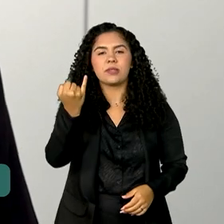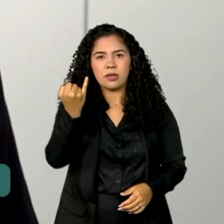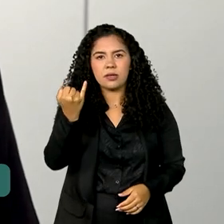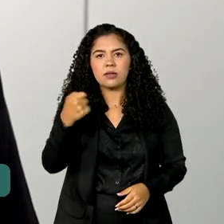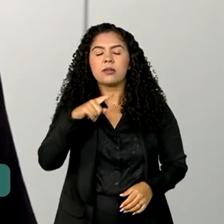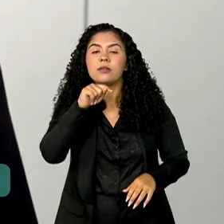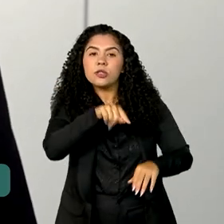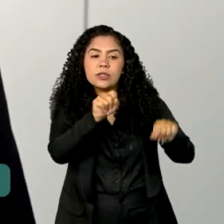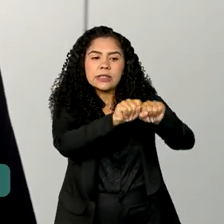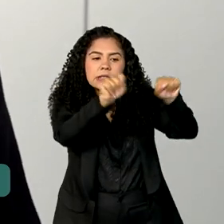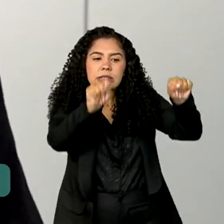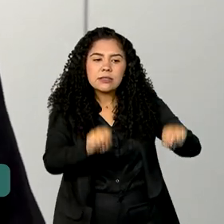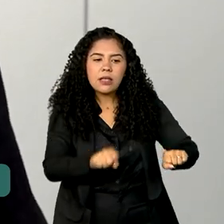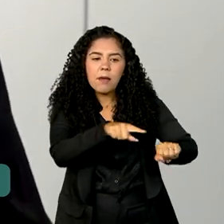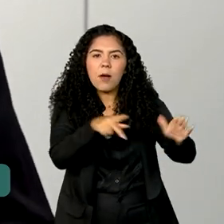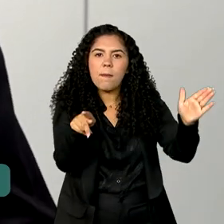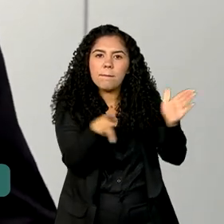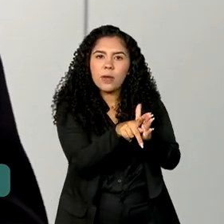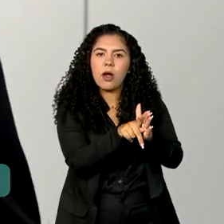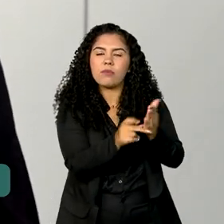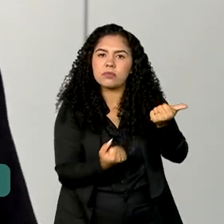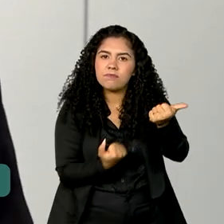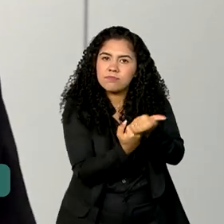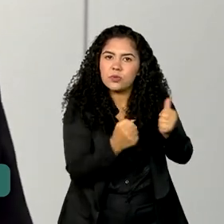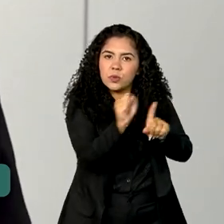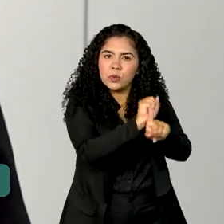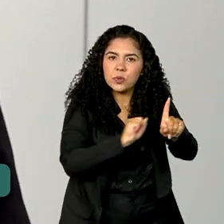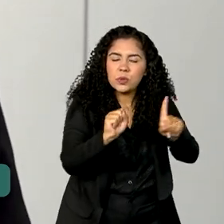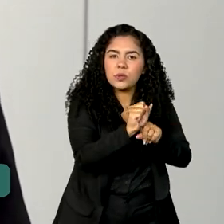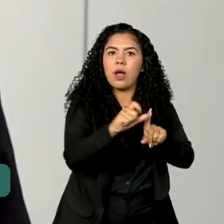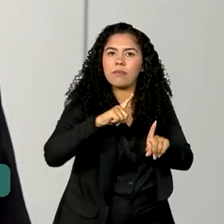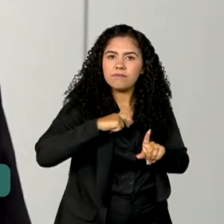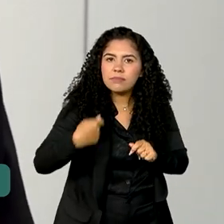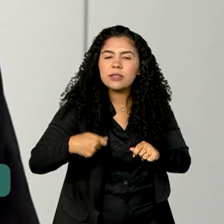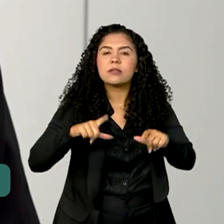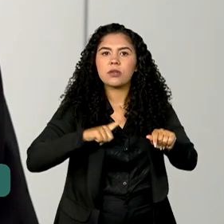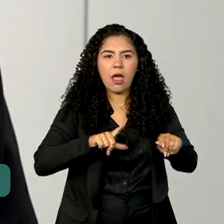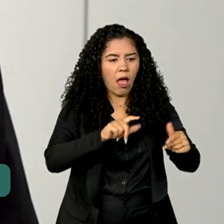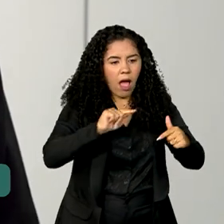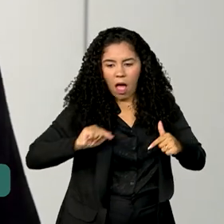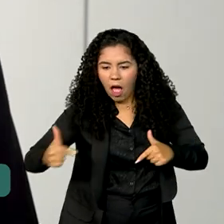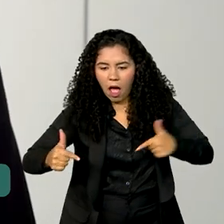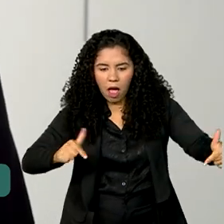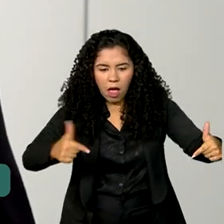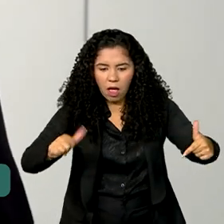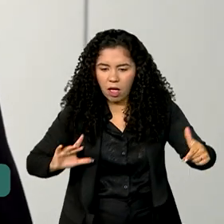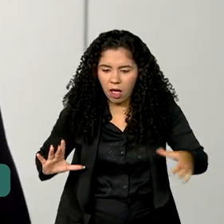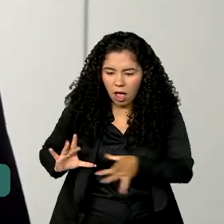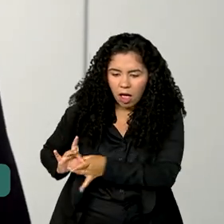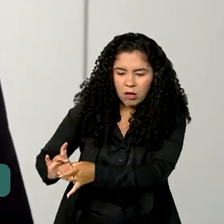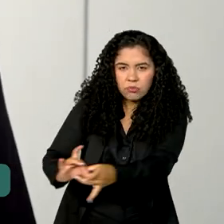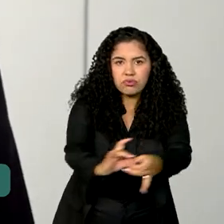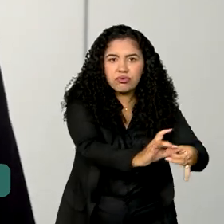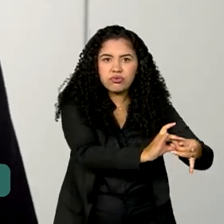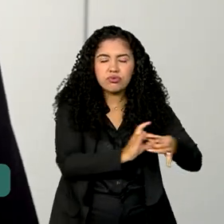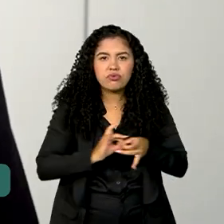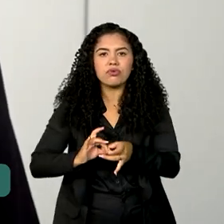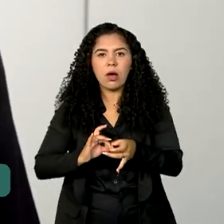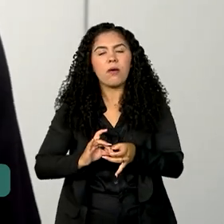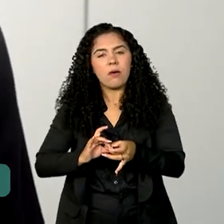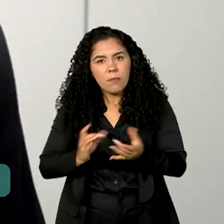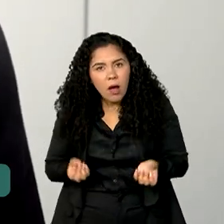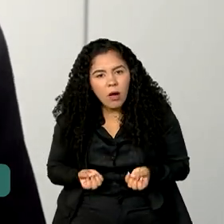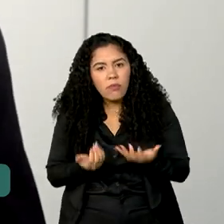Assistência Social integre esse conjunto de ações do governo federal para que as pessoas possam ter condição